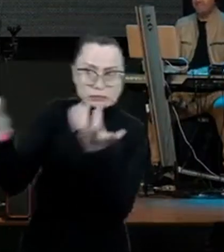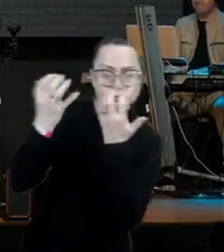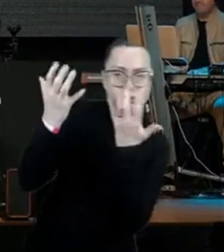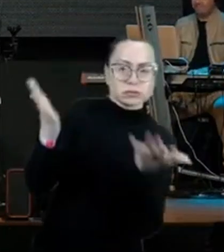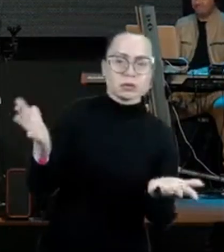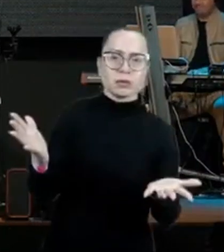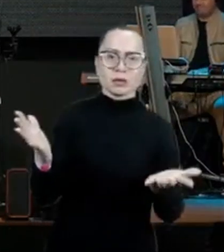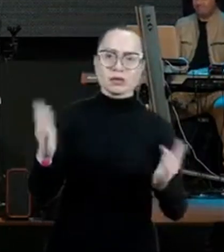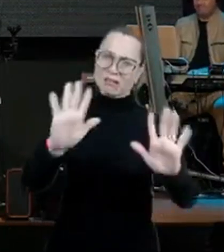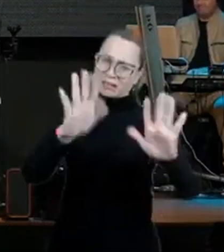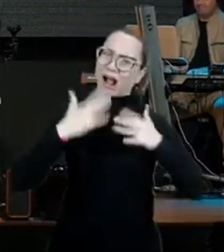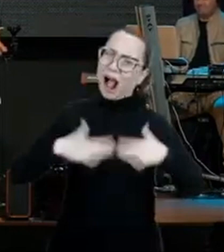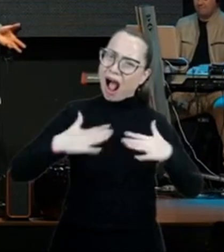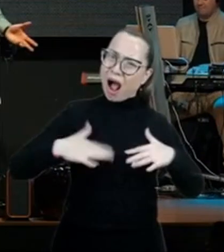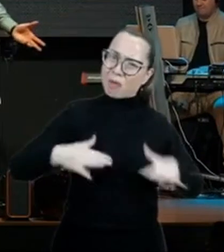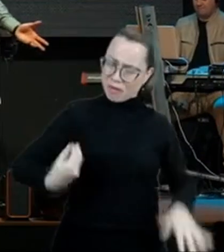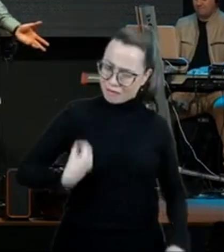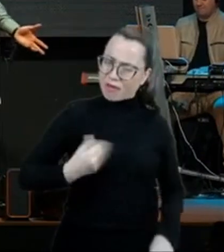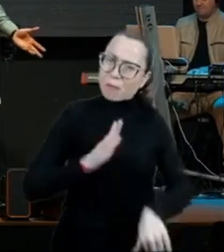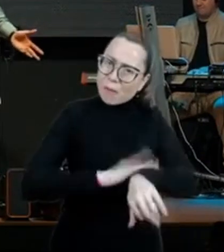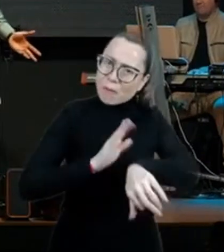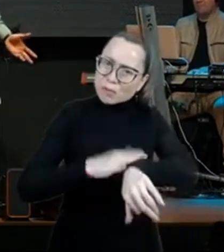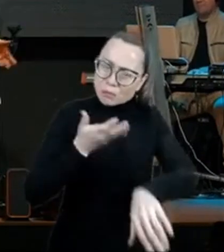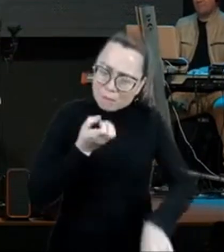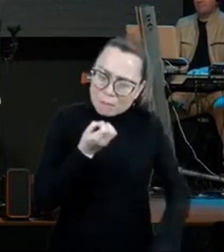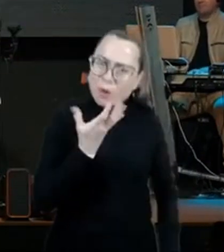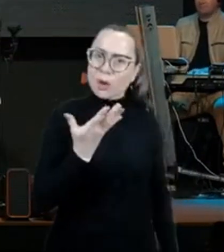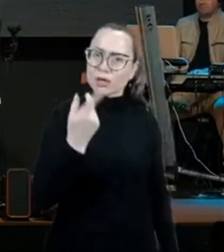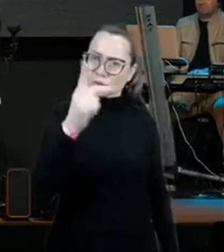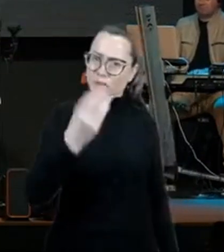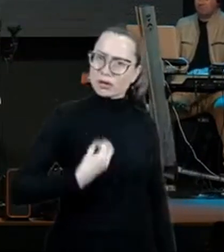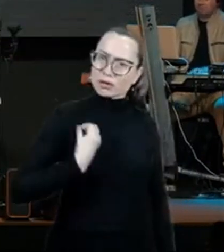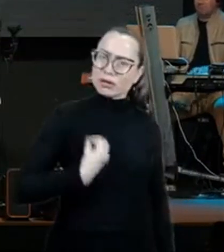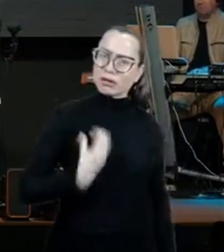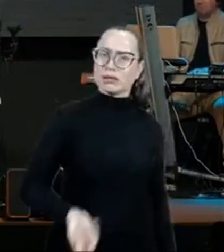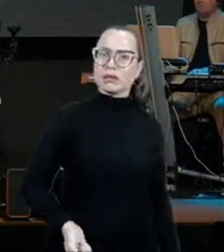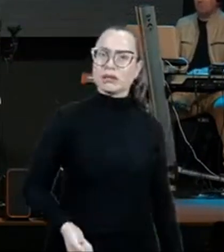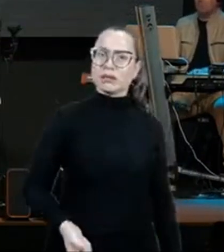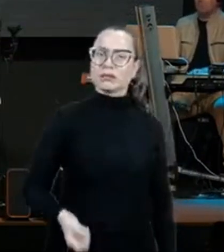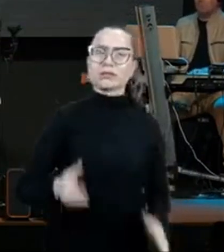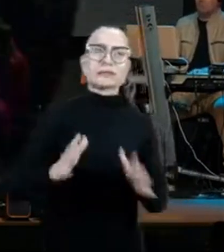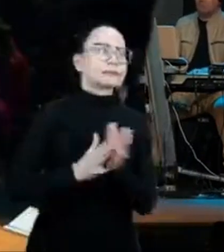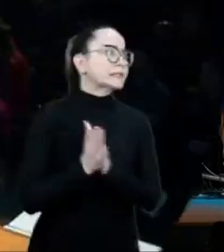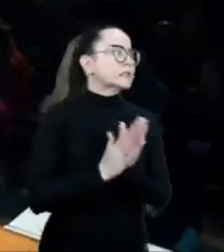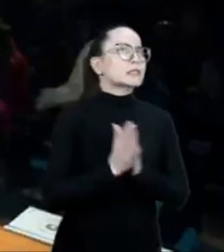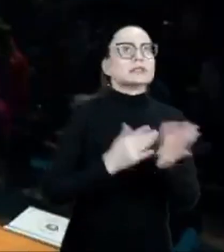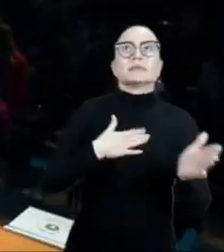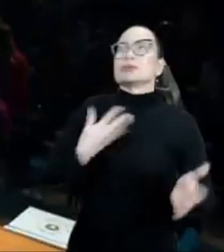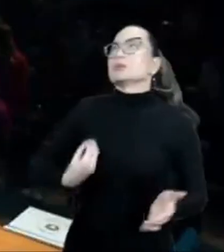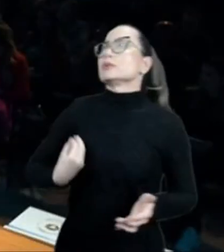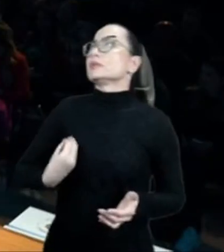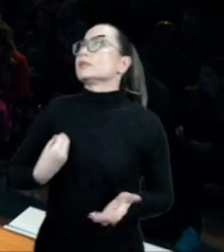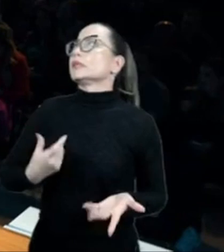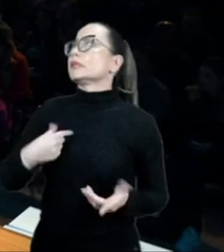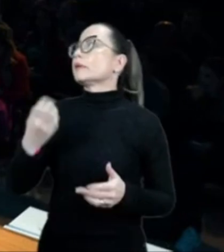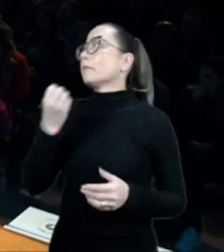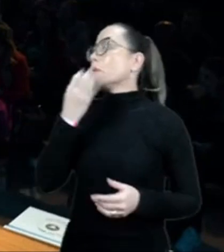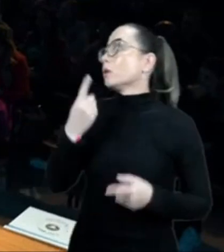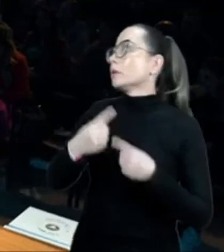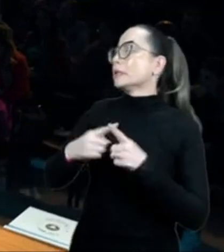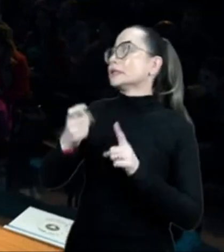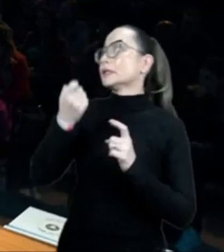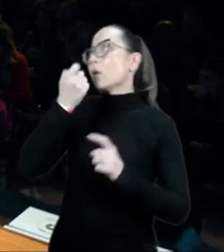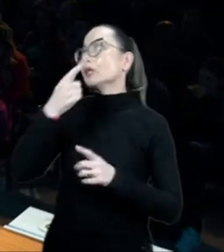vive o momento, amém? Não fica na expectativa do que o diabo pode fazer, vive a expectativa do que Deus já fez,